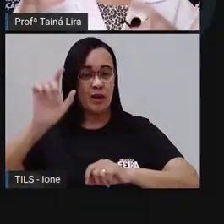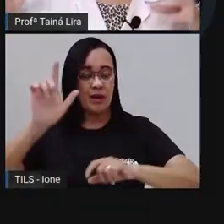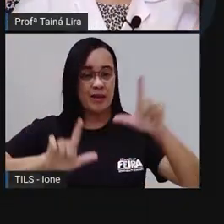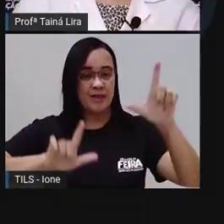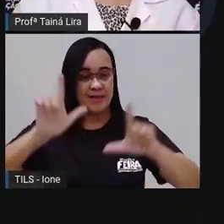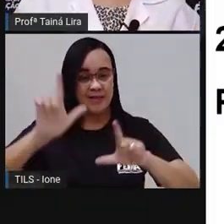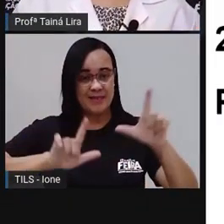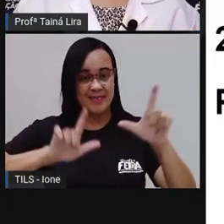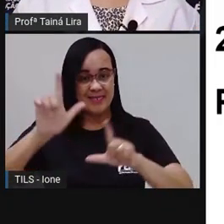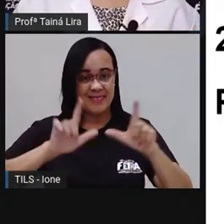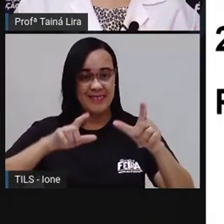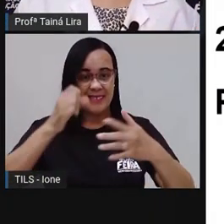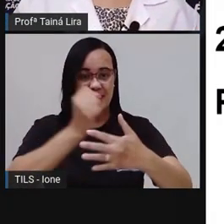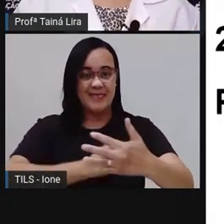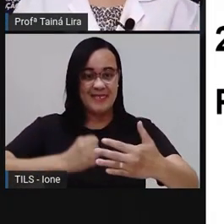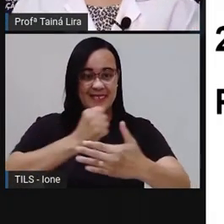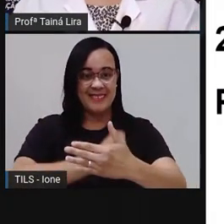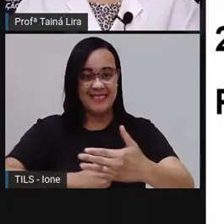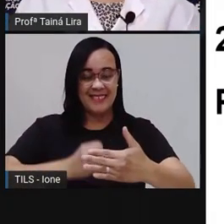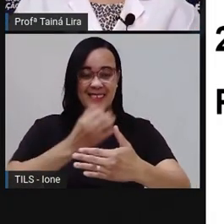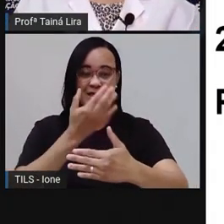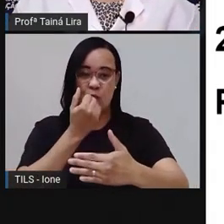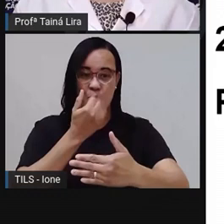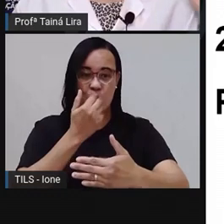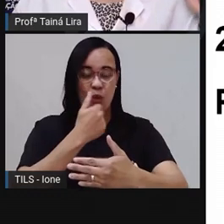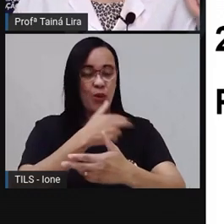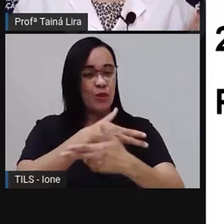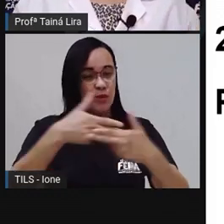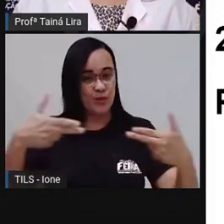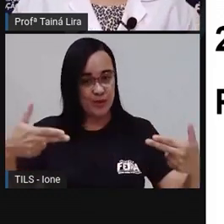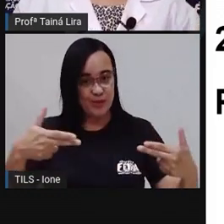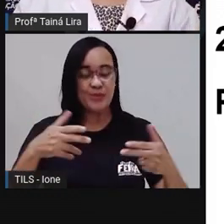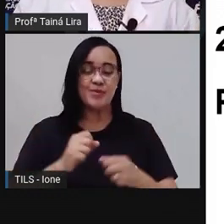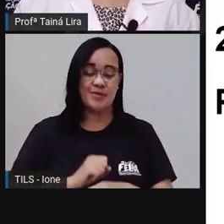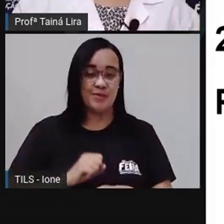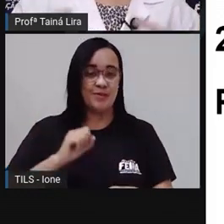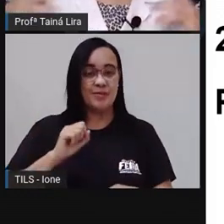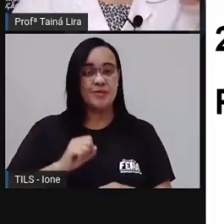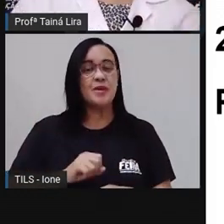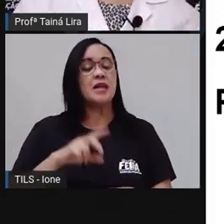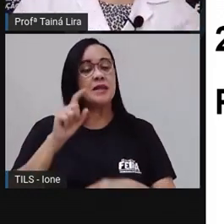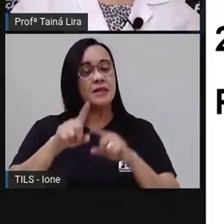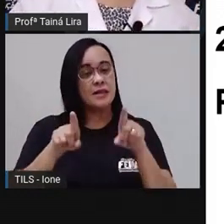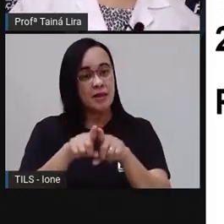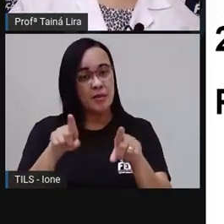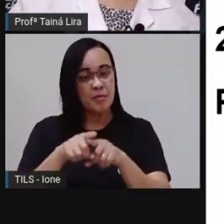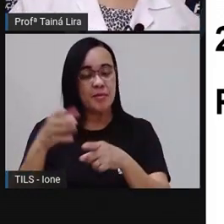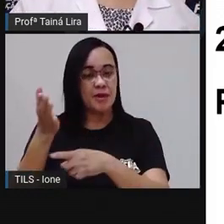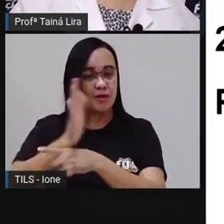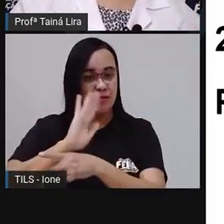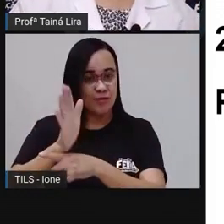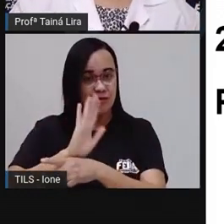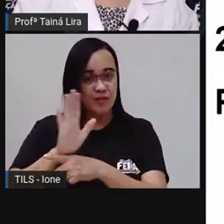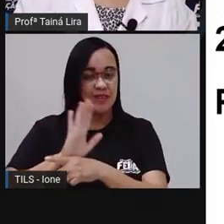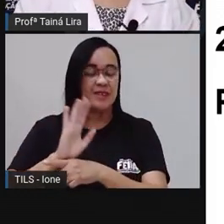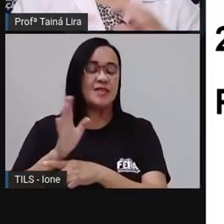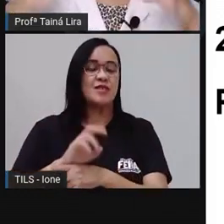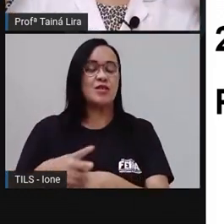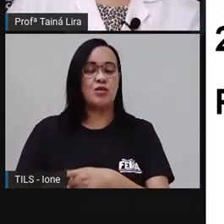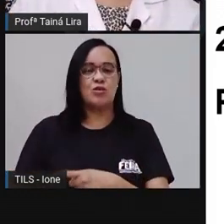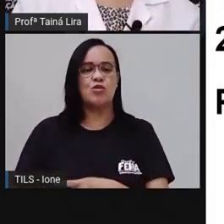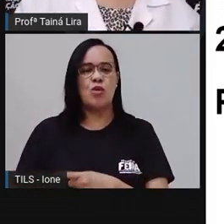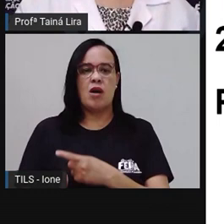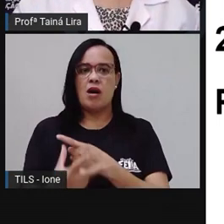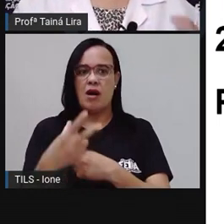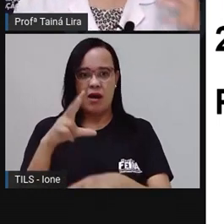gravação de um vídeo. Então, olha lá, vamos falar sobre os programas de culinária, tá? Vamos dar